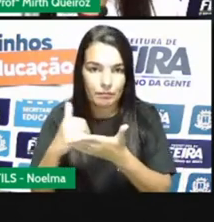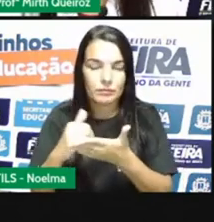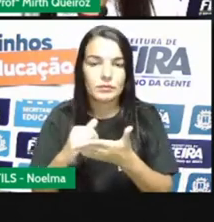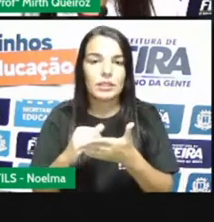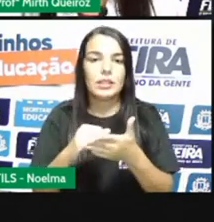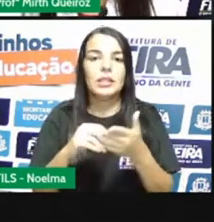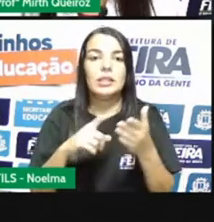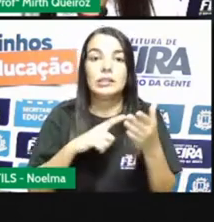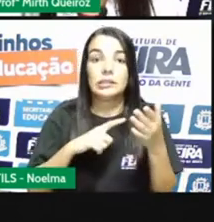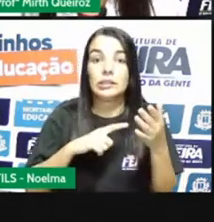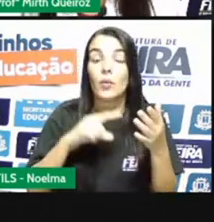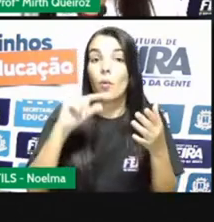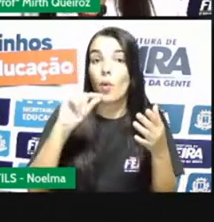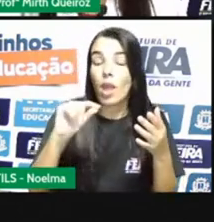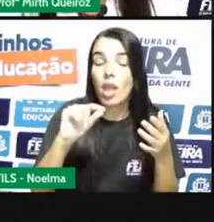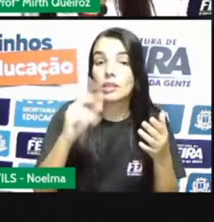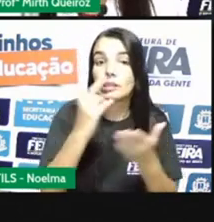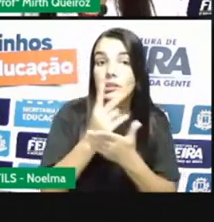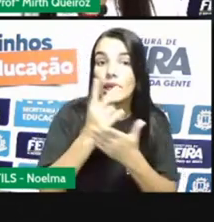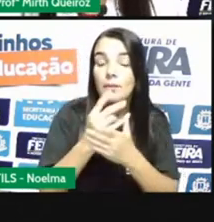Então, embaixo aqui,